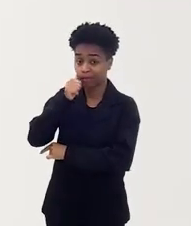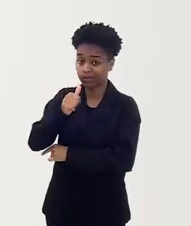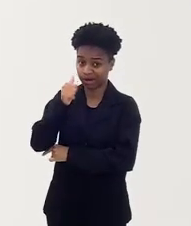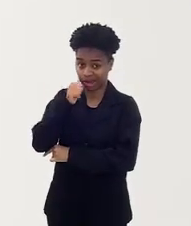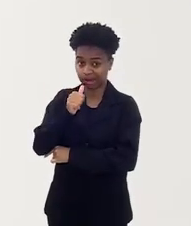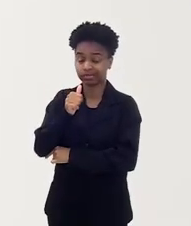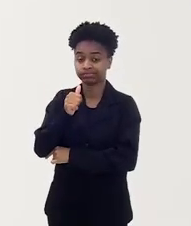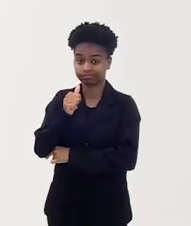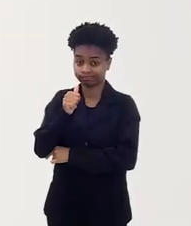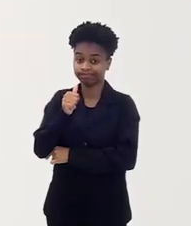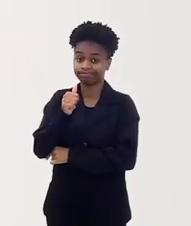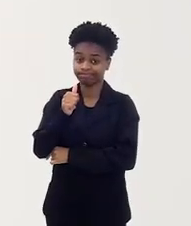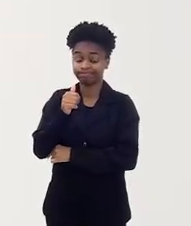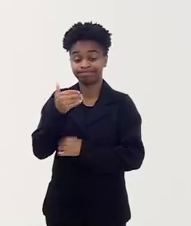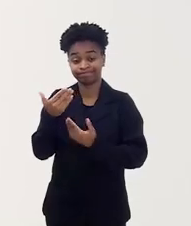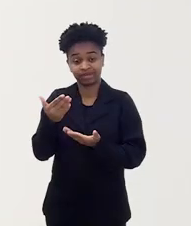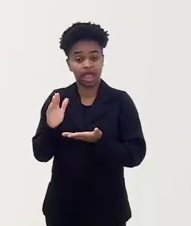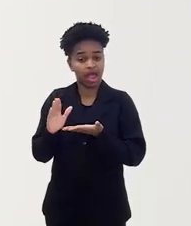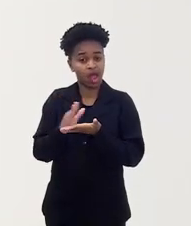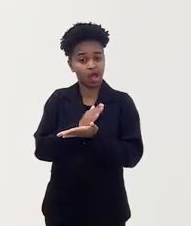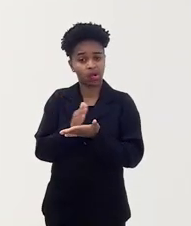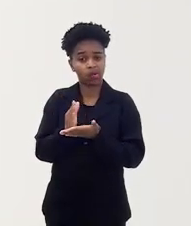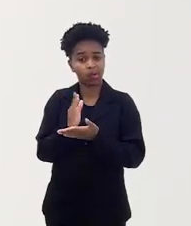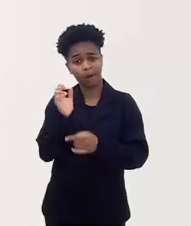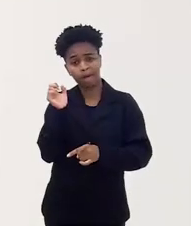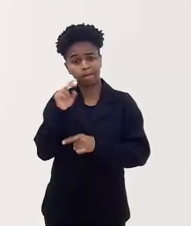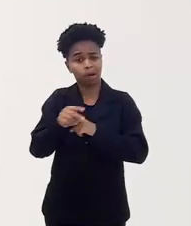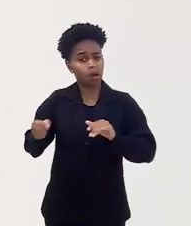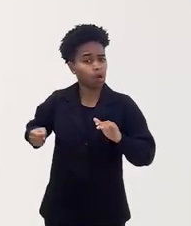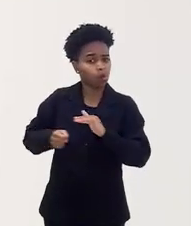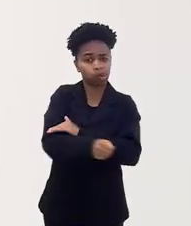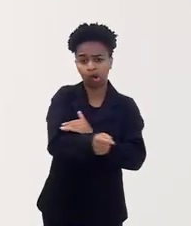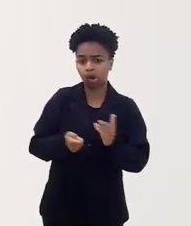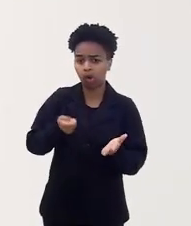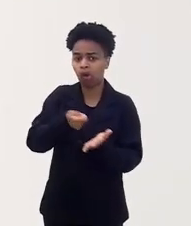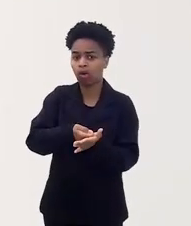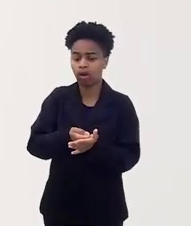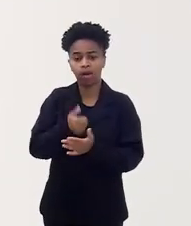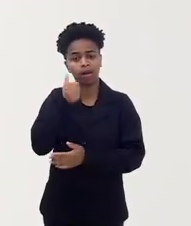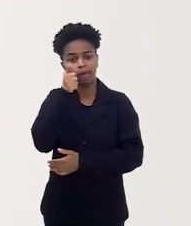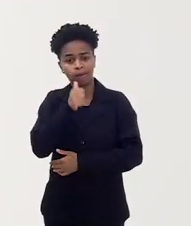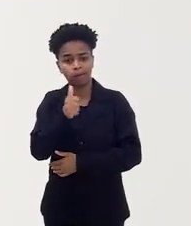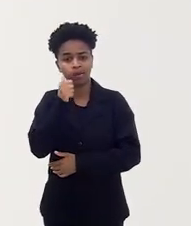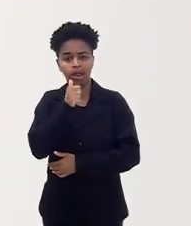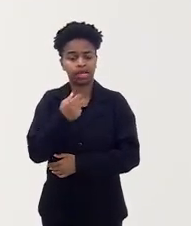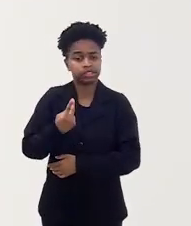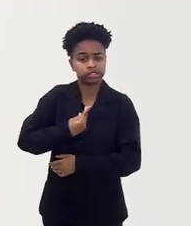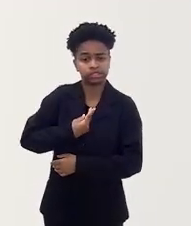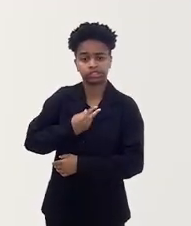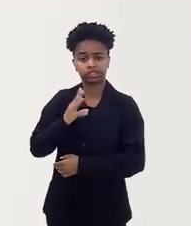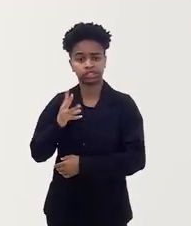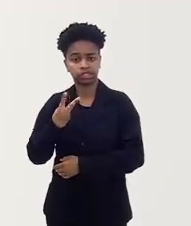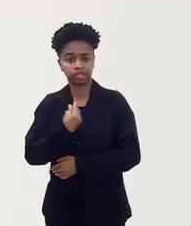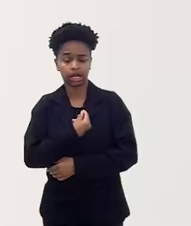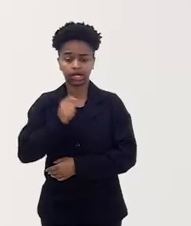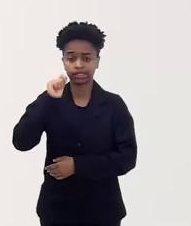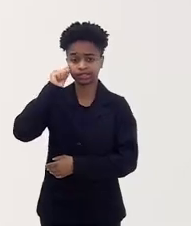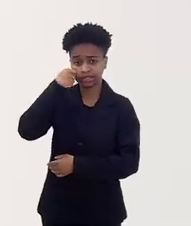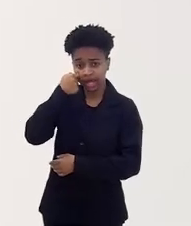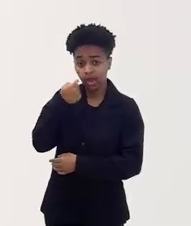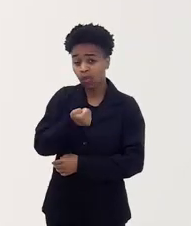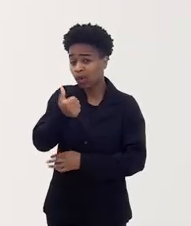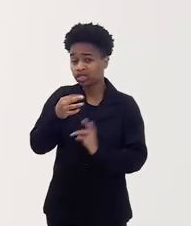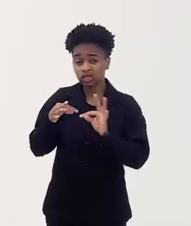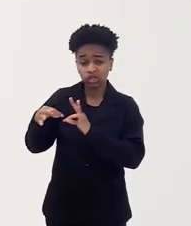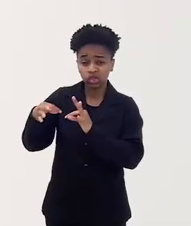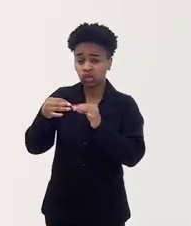e muitas delas numa situação de ocupação compulsória. Mulheres, enfim, cis, trans, negras, quase todas